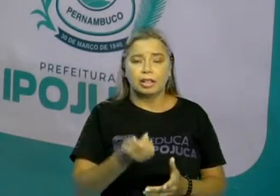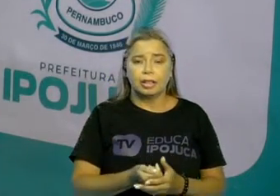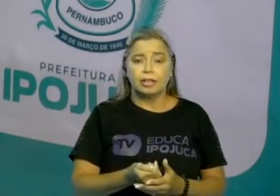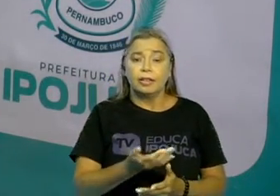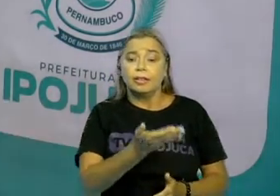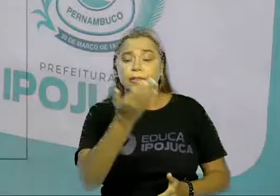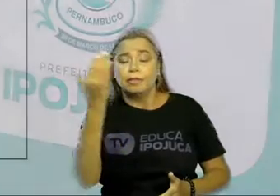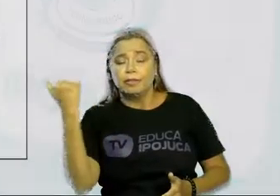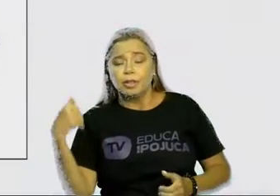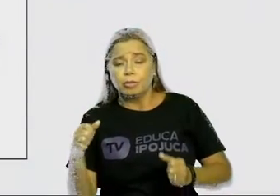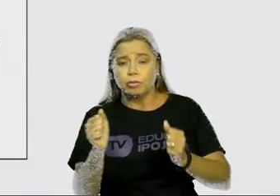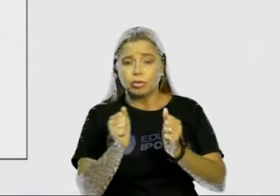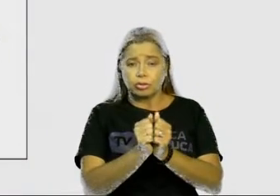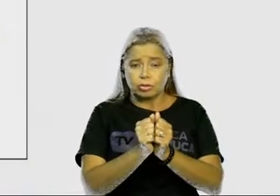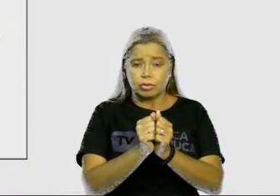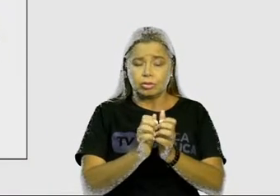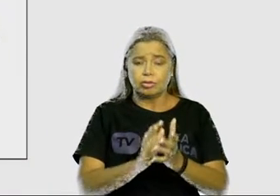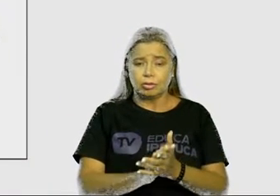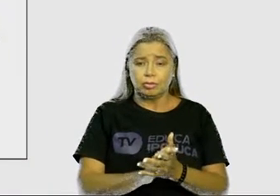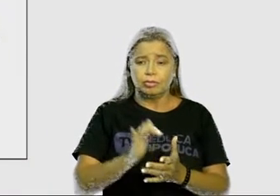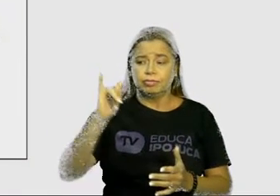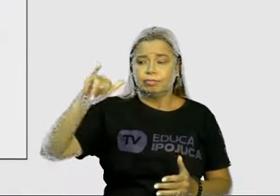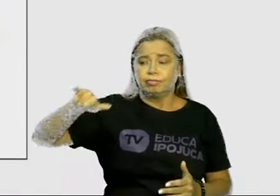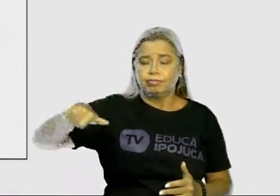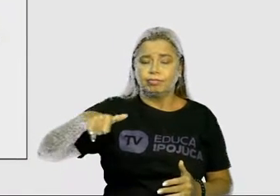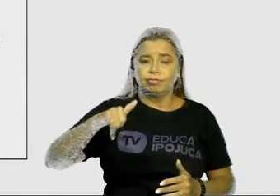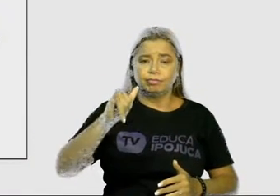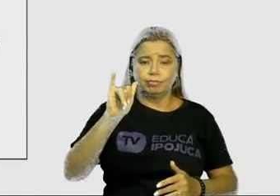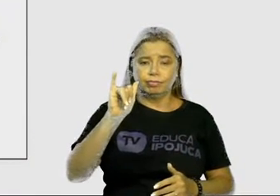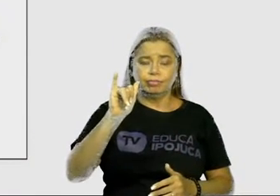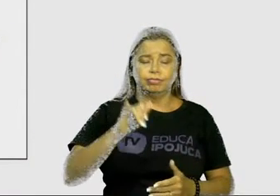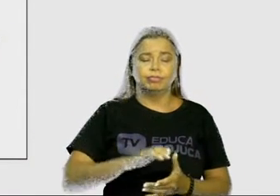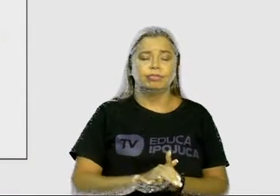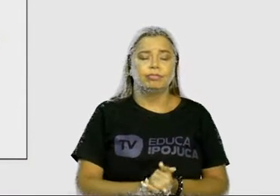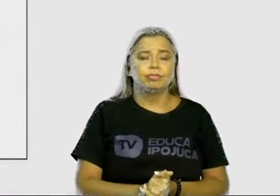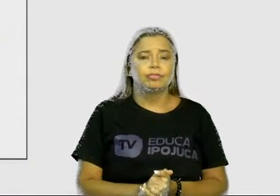bora lá? I, P, C, L, O, Y.